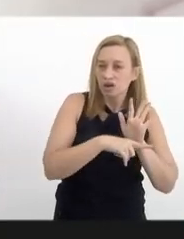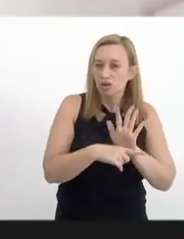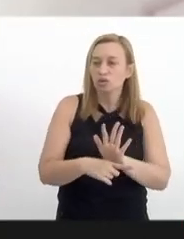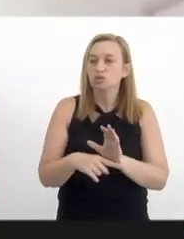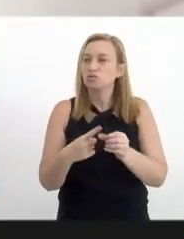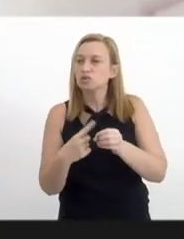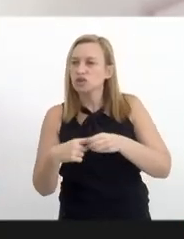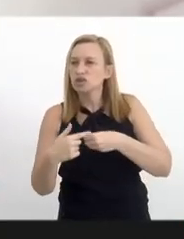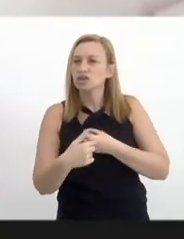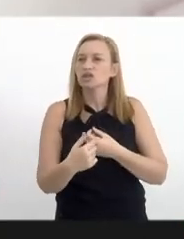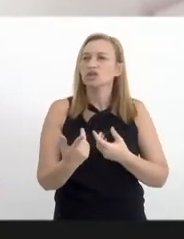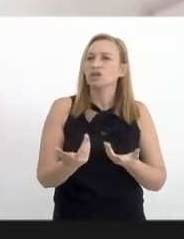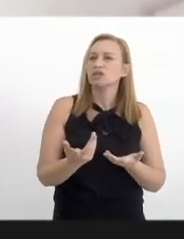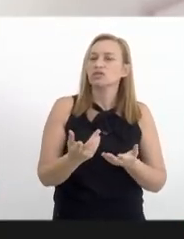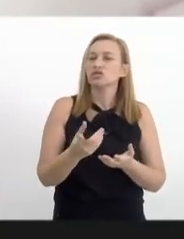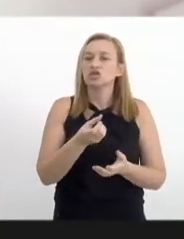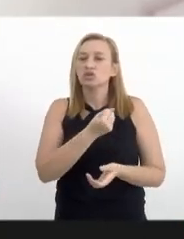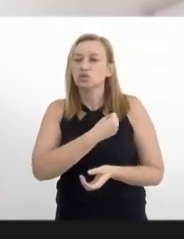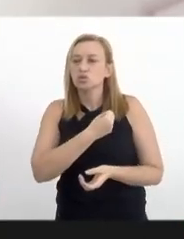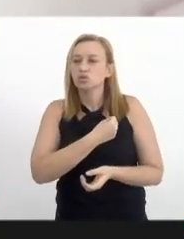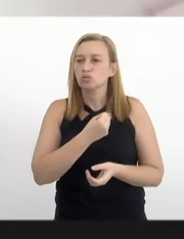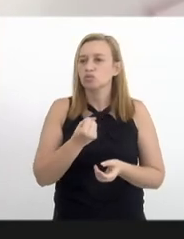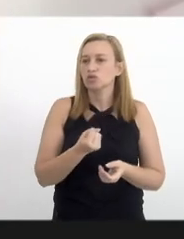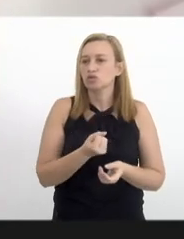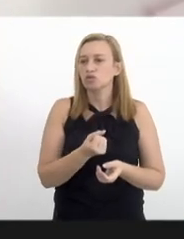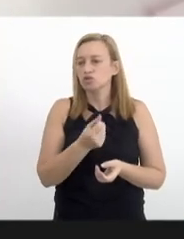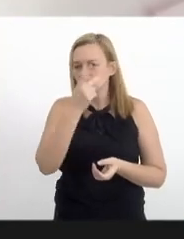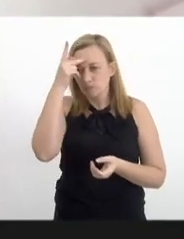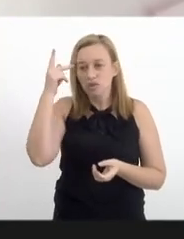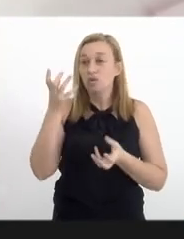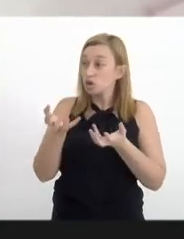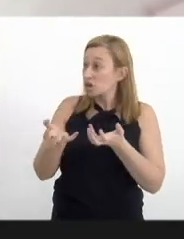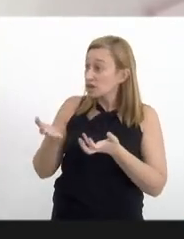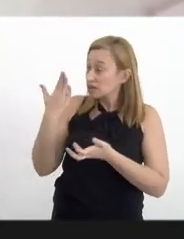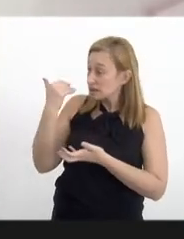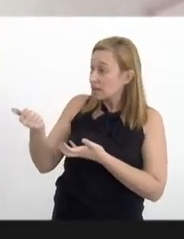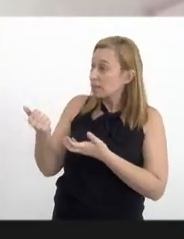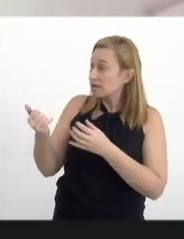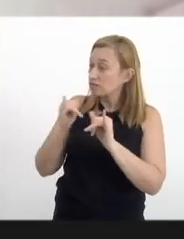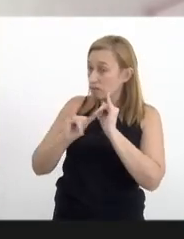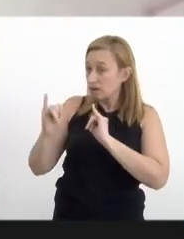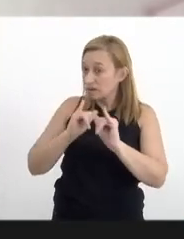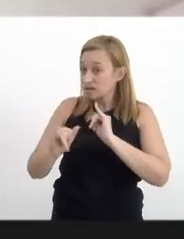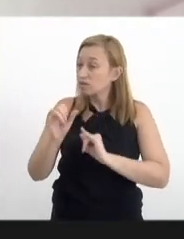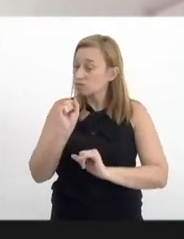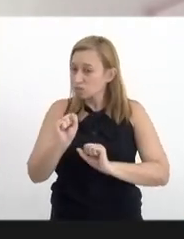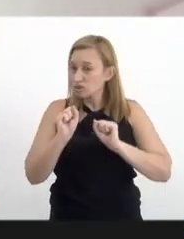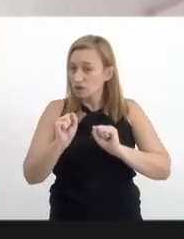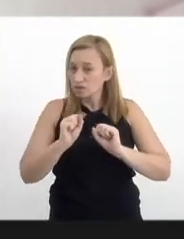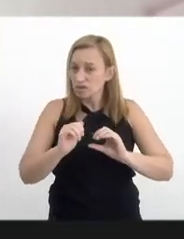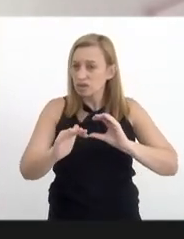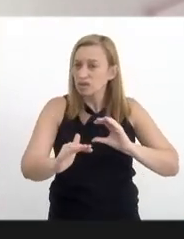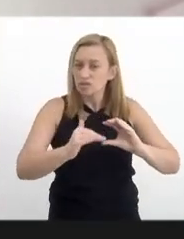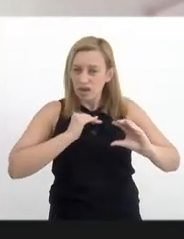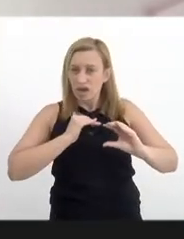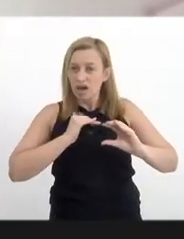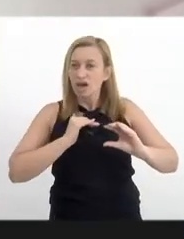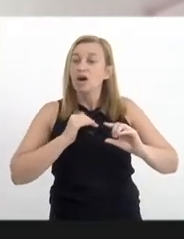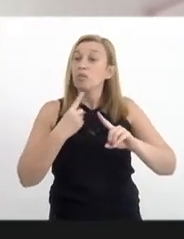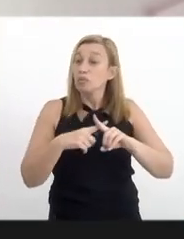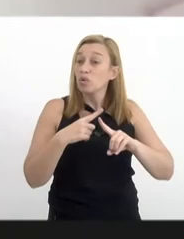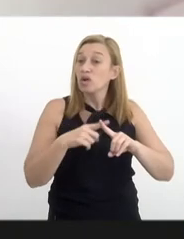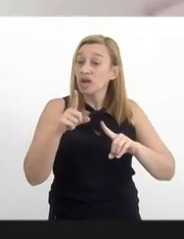com relação à estatística, o Ministério Público gostaria de ter, se for possível, né, acesso a esses dados porque isso